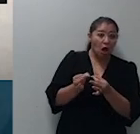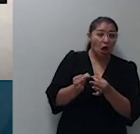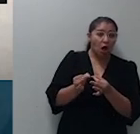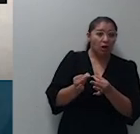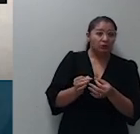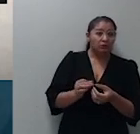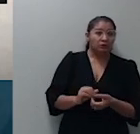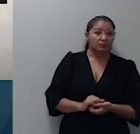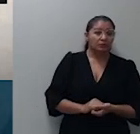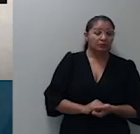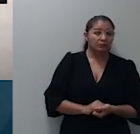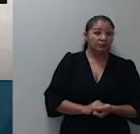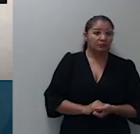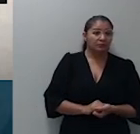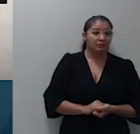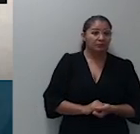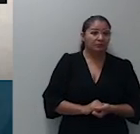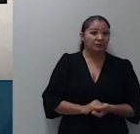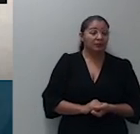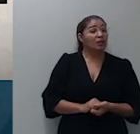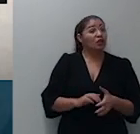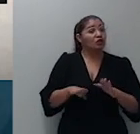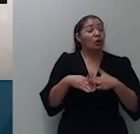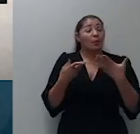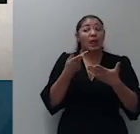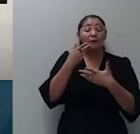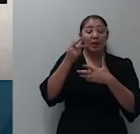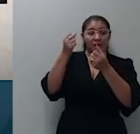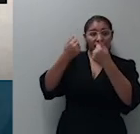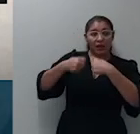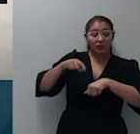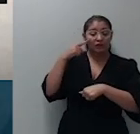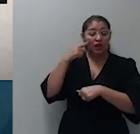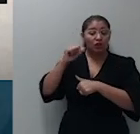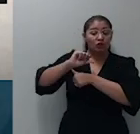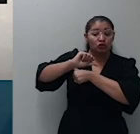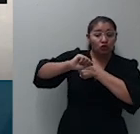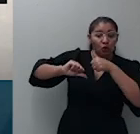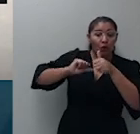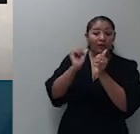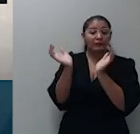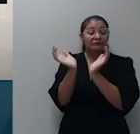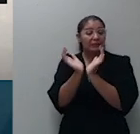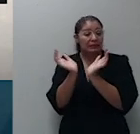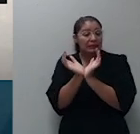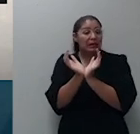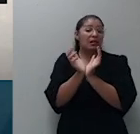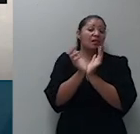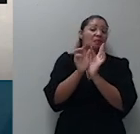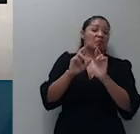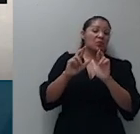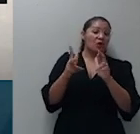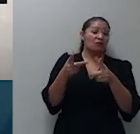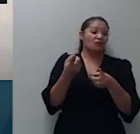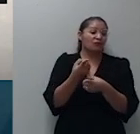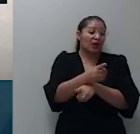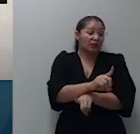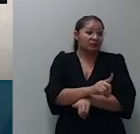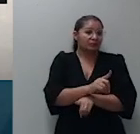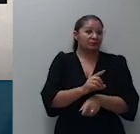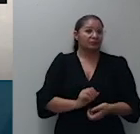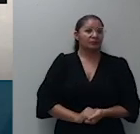sobretudo a possibilidade de divergência com a terceira turma é isso que me anima